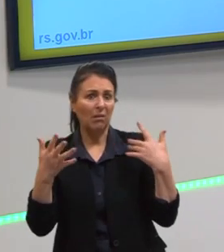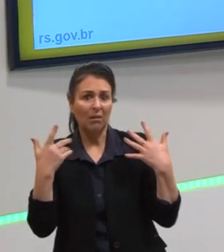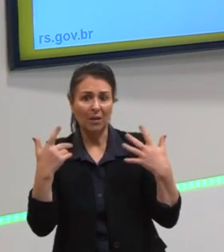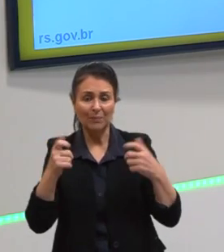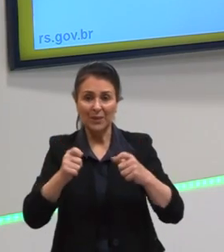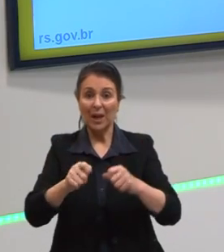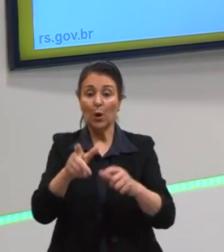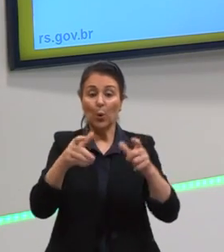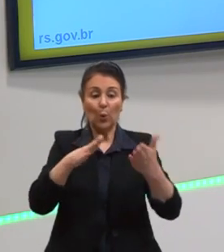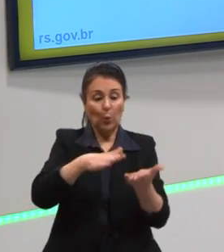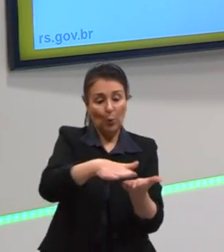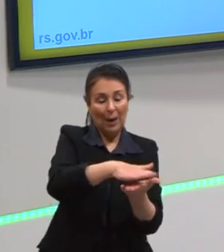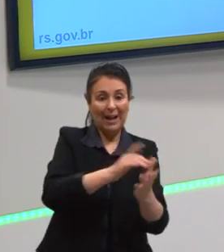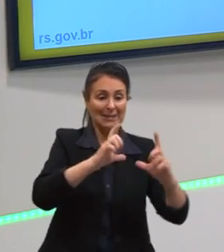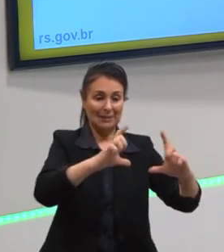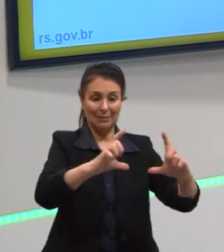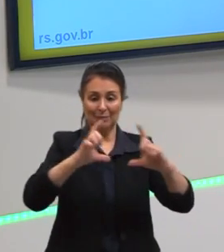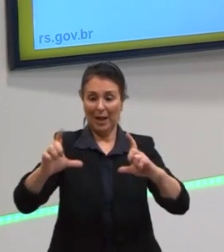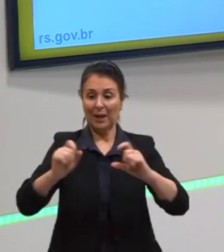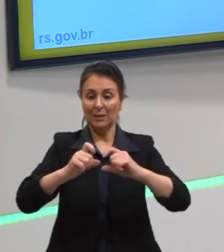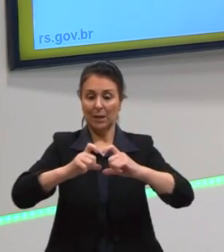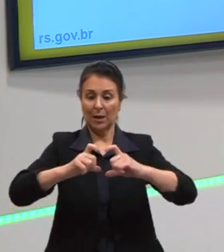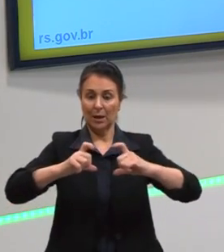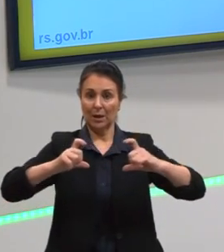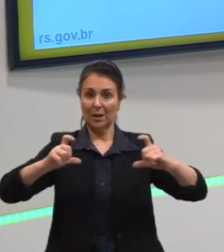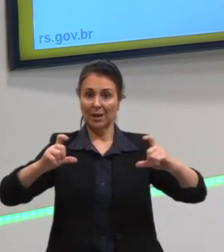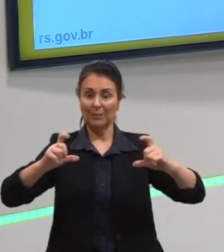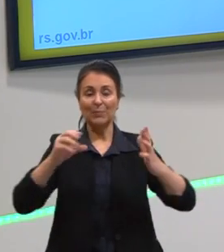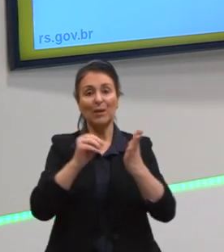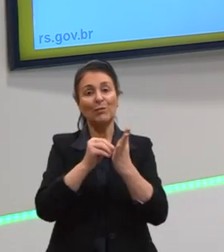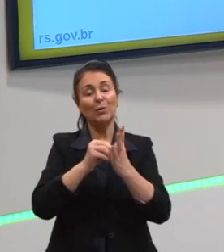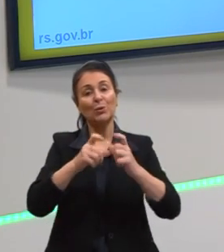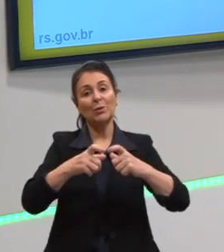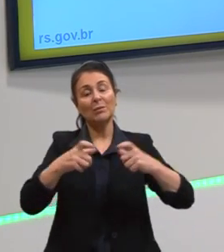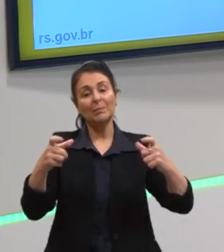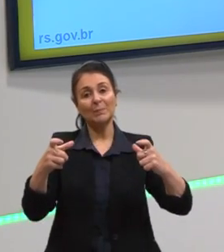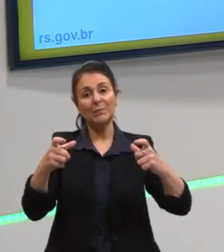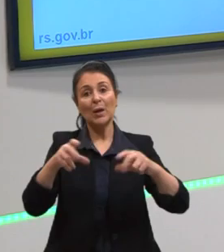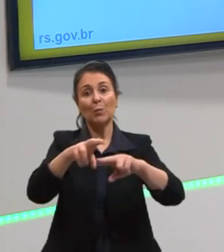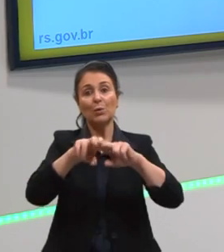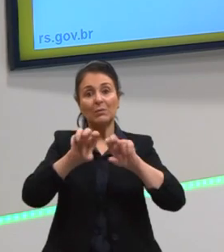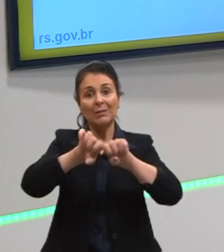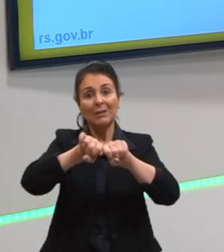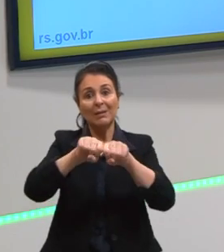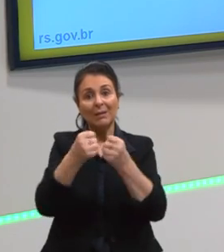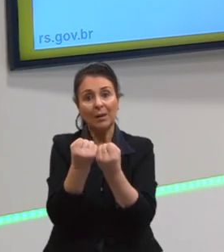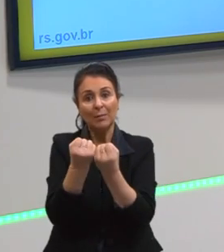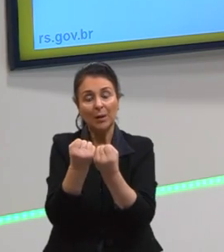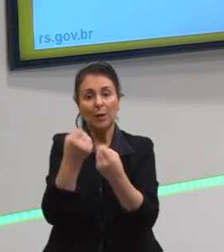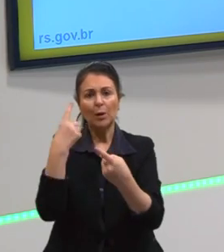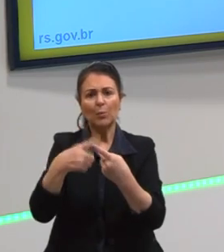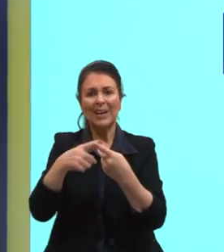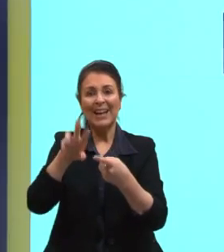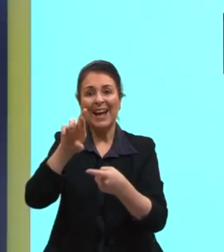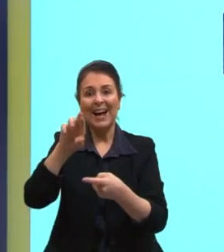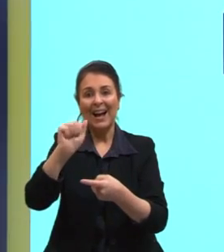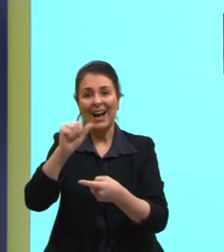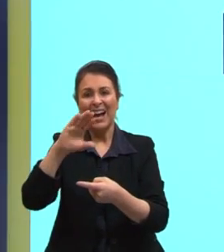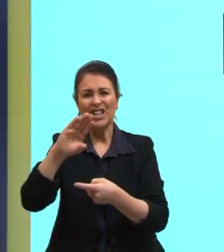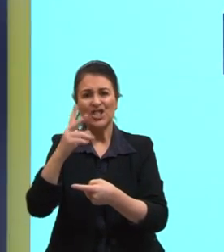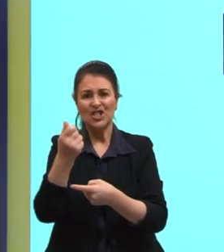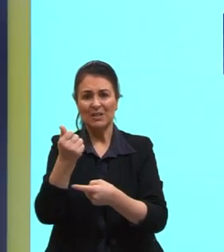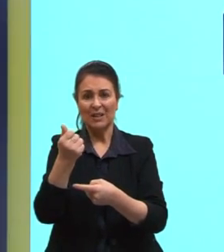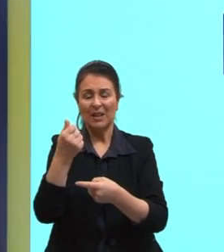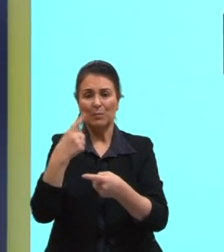faltou espaço para o piso no chão. Por isso que ele racha. Vejam que ele racha de uma forma a tentar